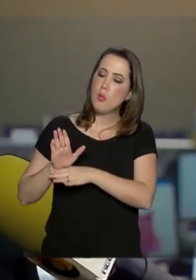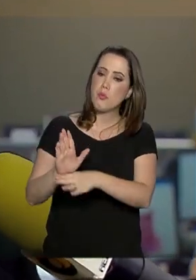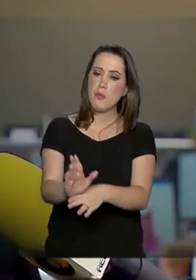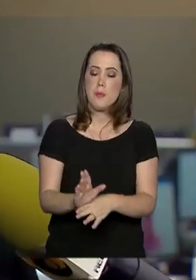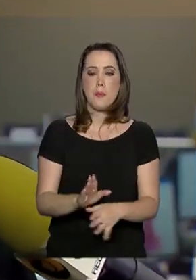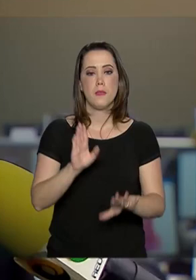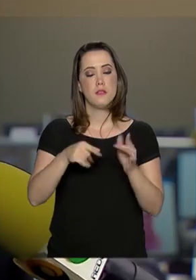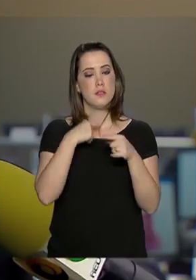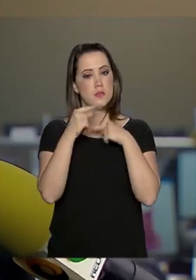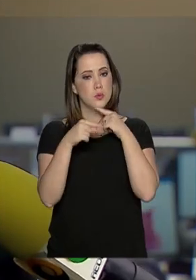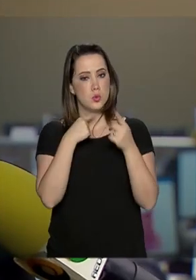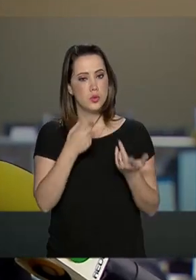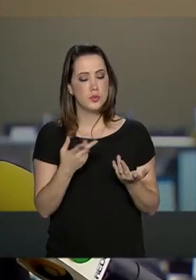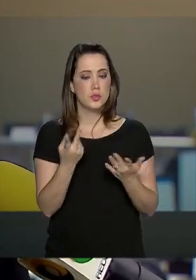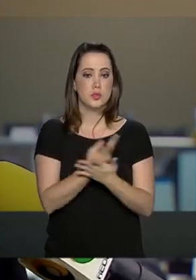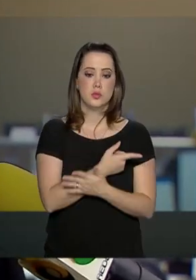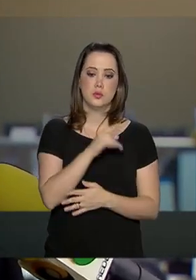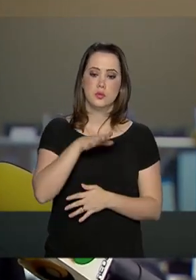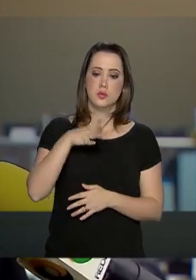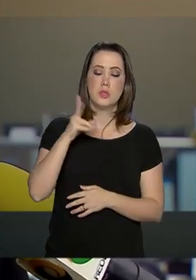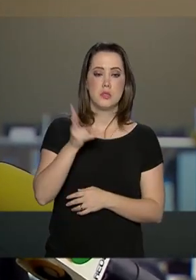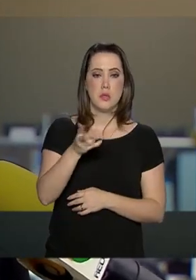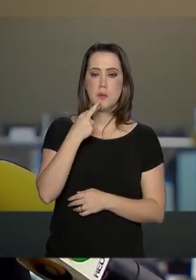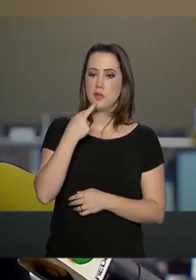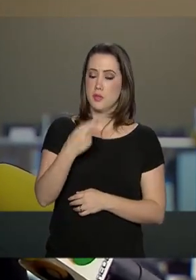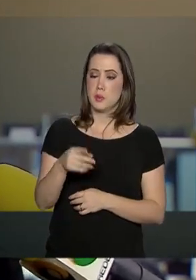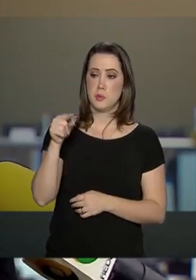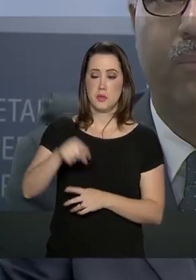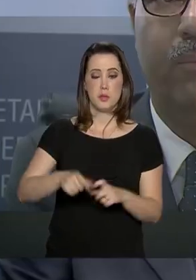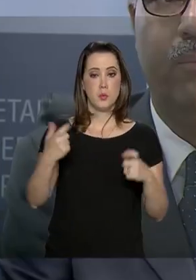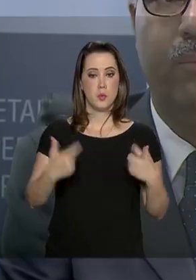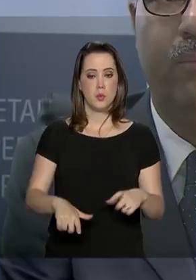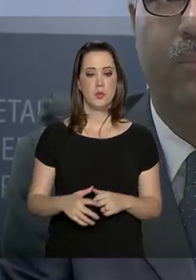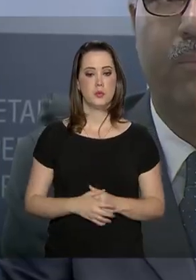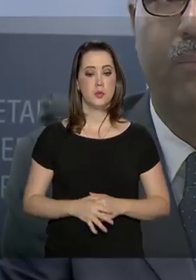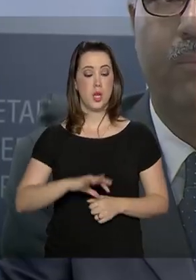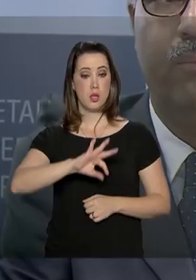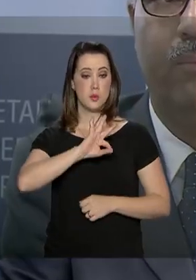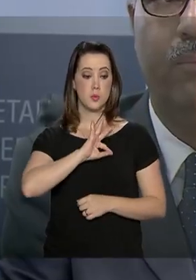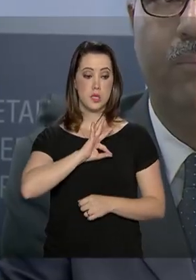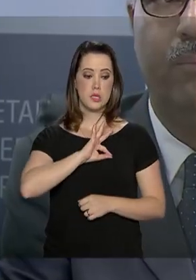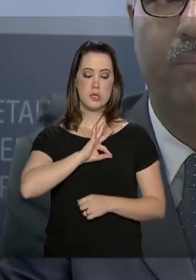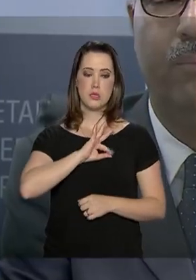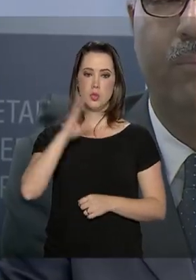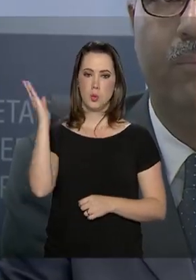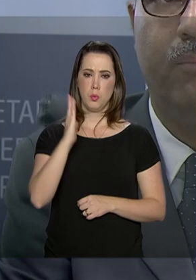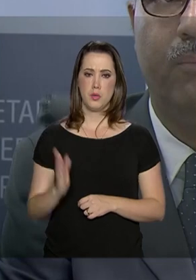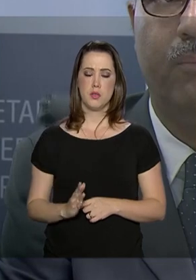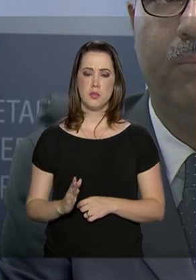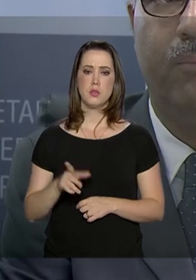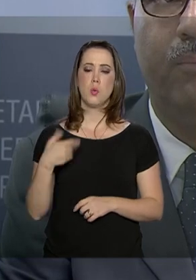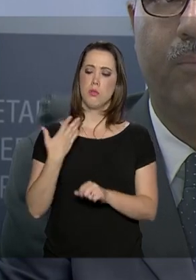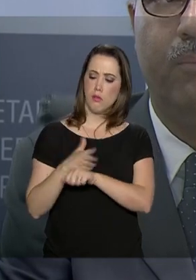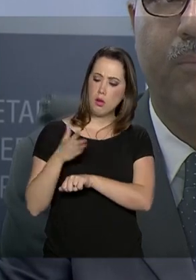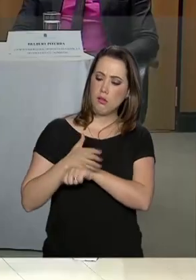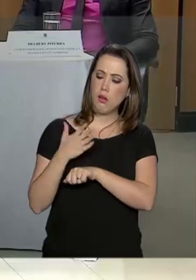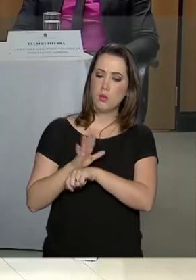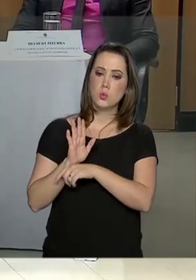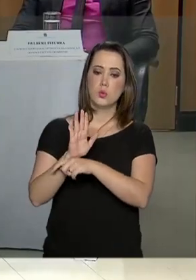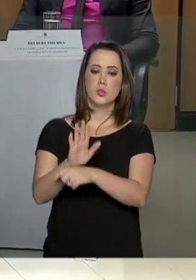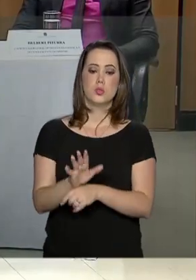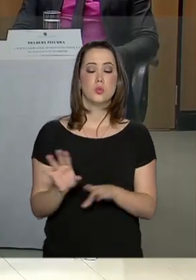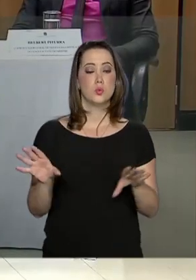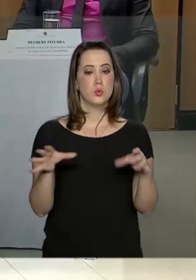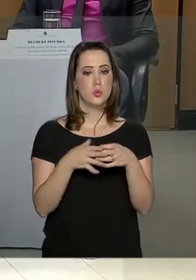eventuais dúvidas e dificuldades, elas vão ser supridas aqui pelo nosso centro. Os policiais brasileiros estão sendo capacitados com a ajuda